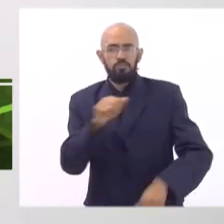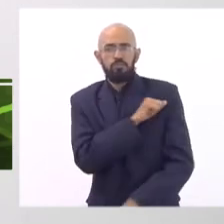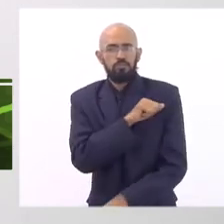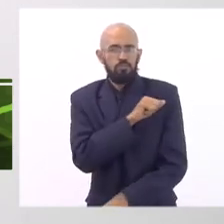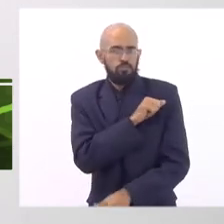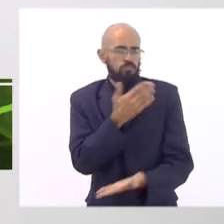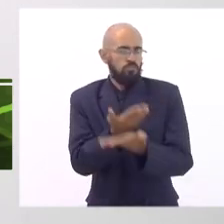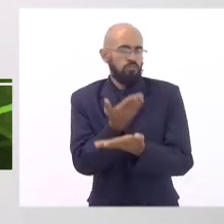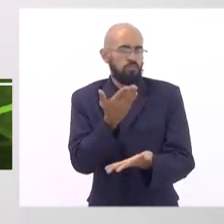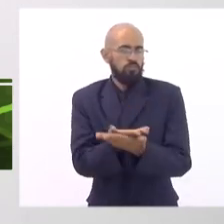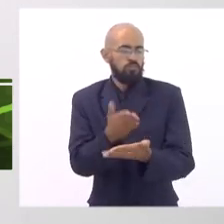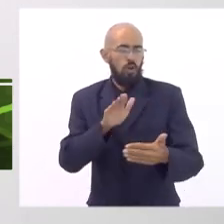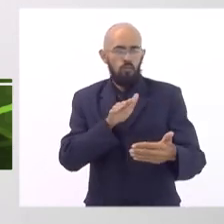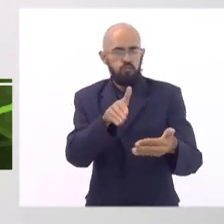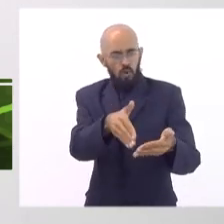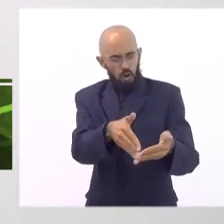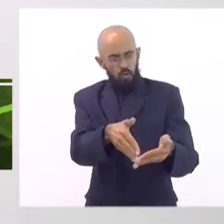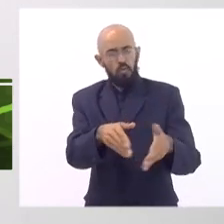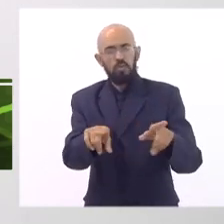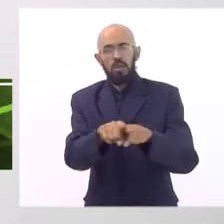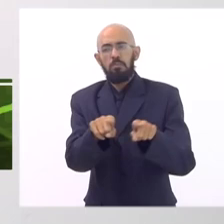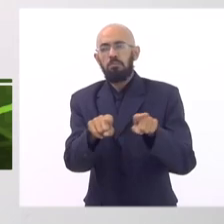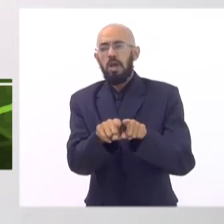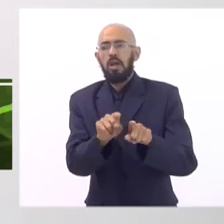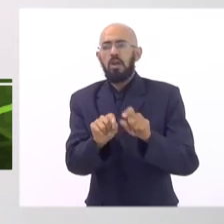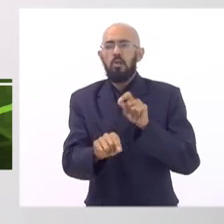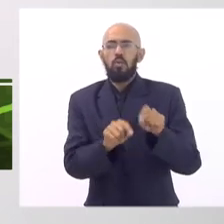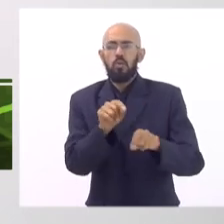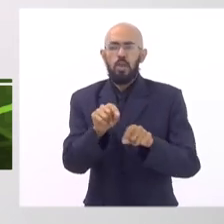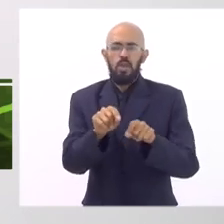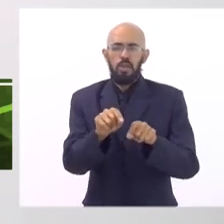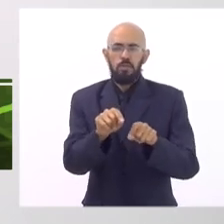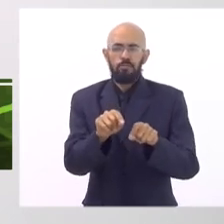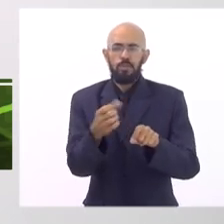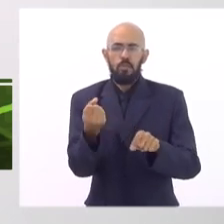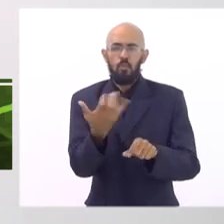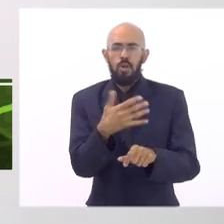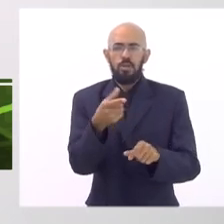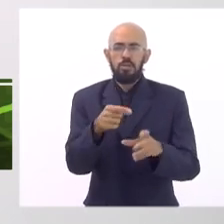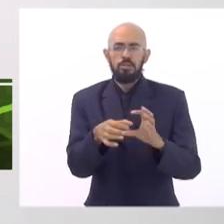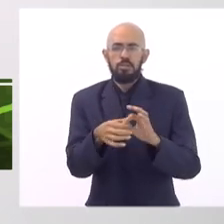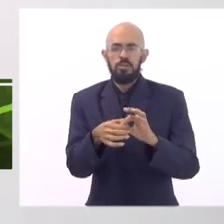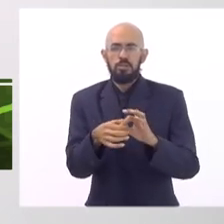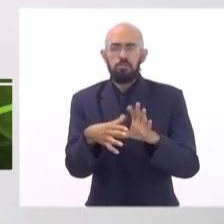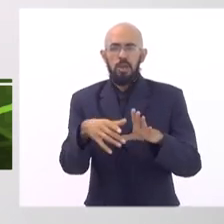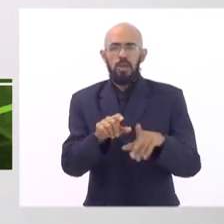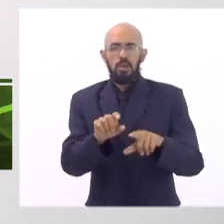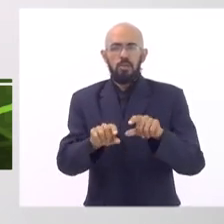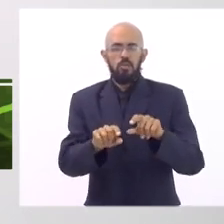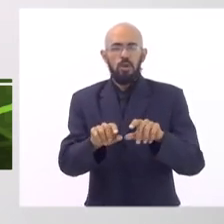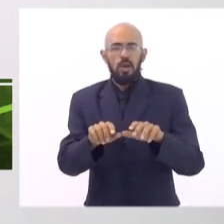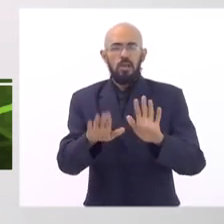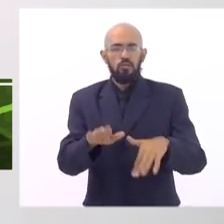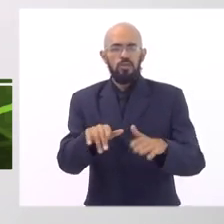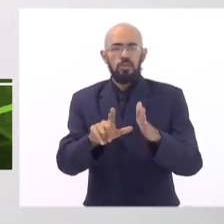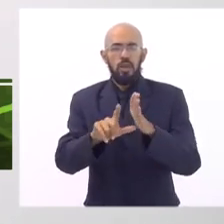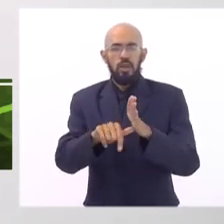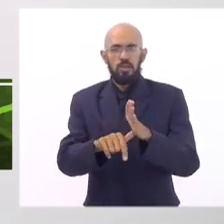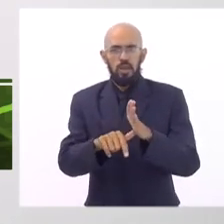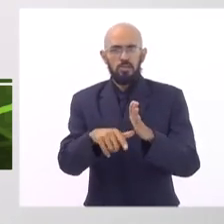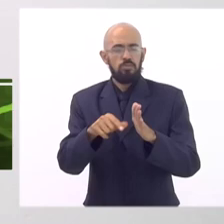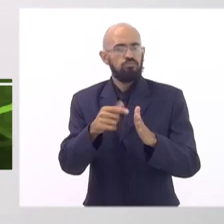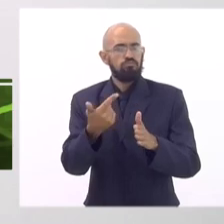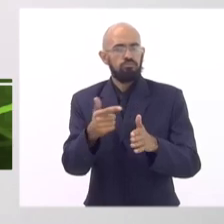estudo e não só isso também quando eles liberam o almoço meio e meio às vezes eles atrasam os alunos não tem